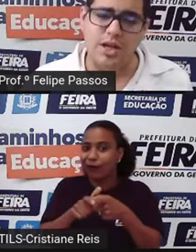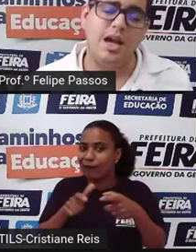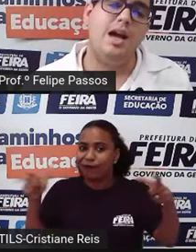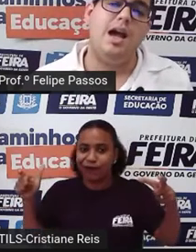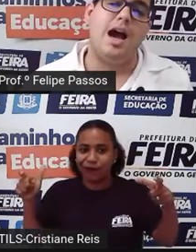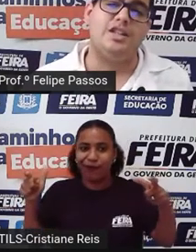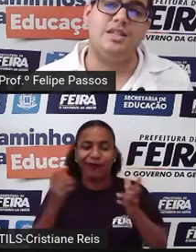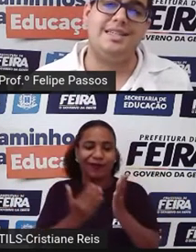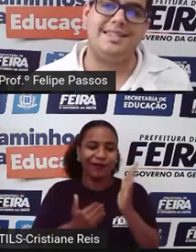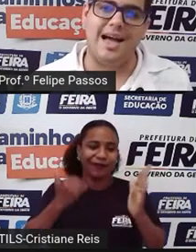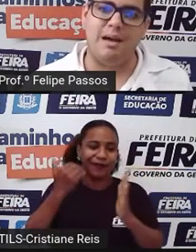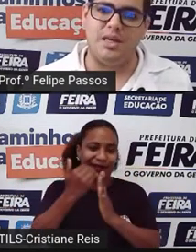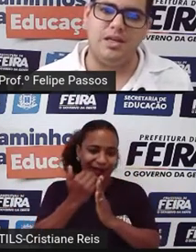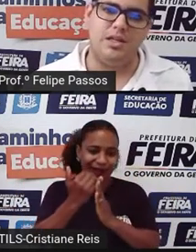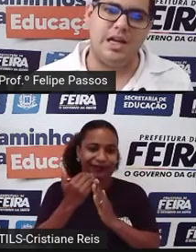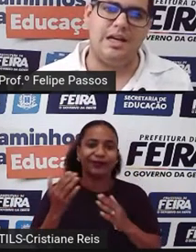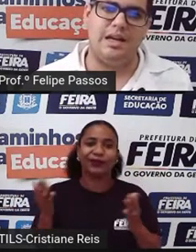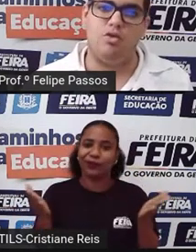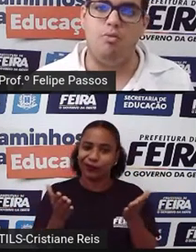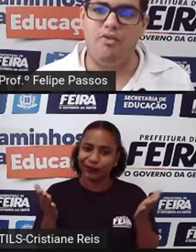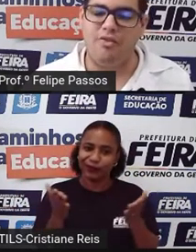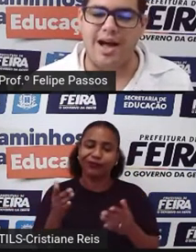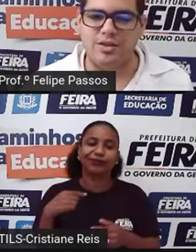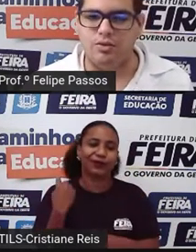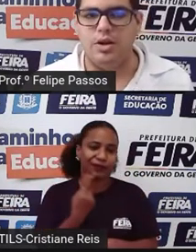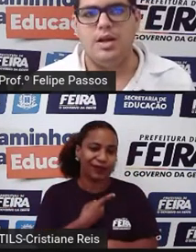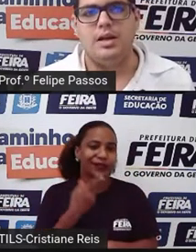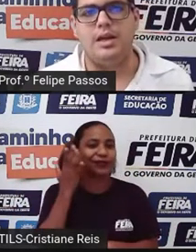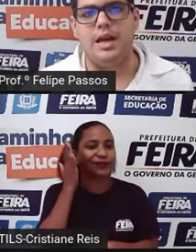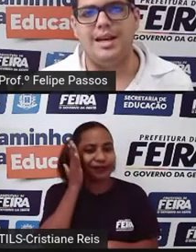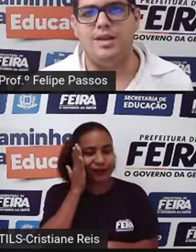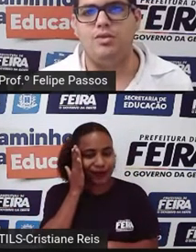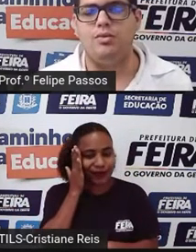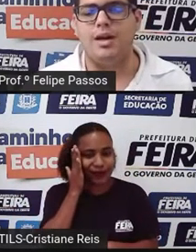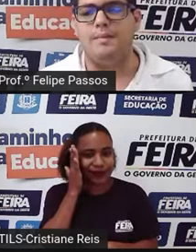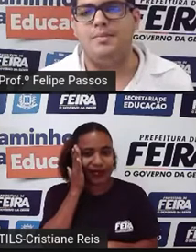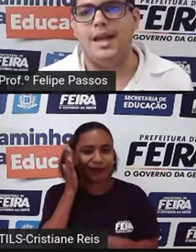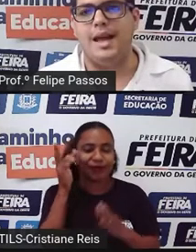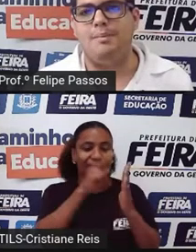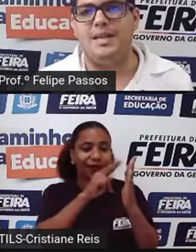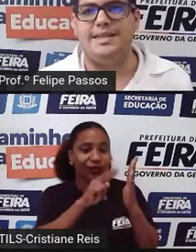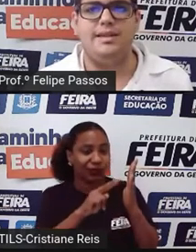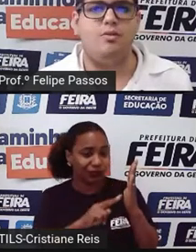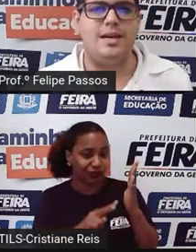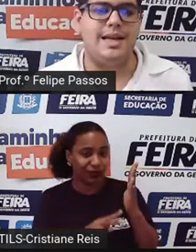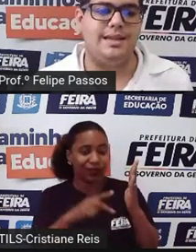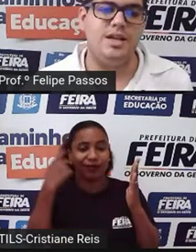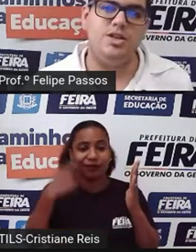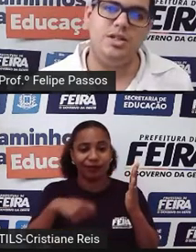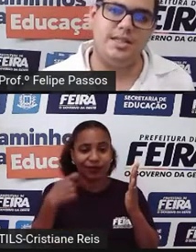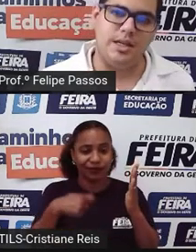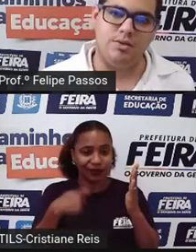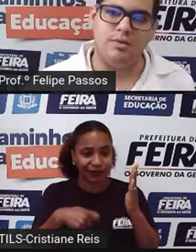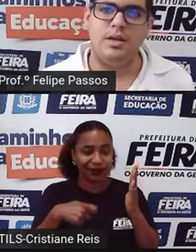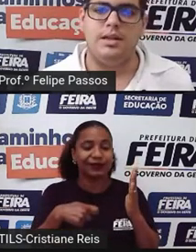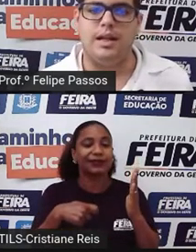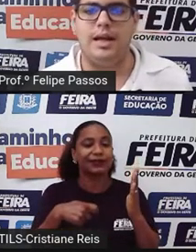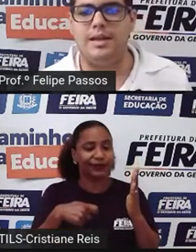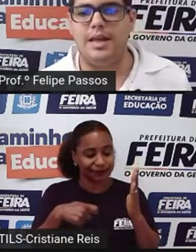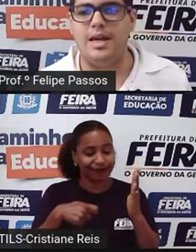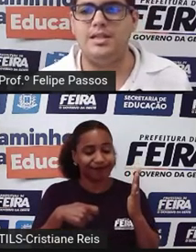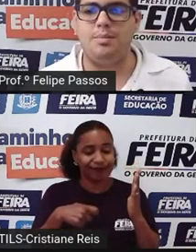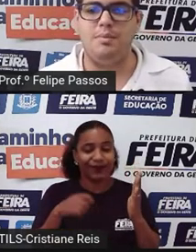Hoje, a gente sabe já, né, como fato, que a leitura, ela precisa começar desde cedo,